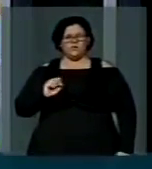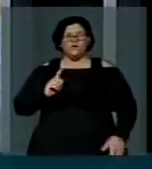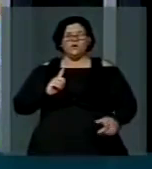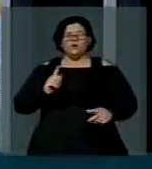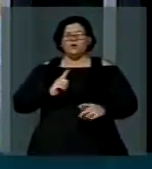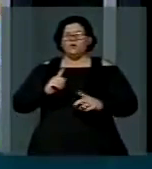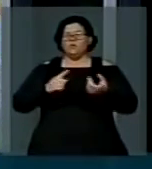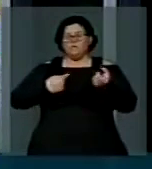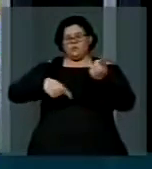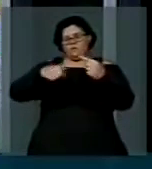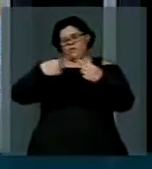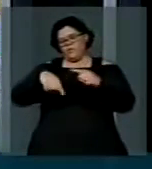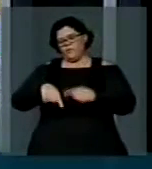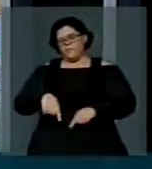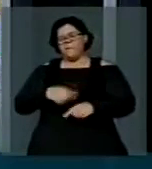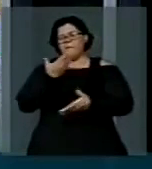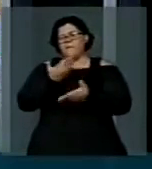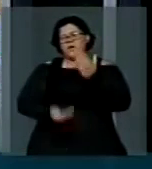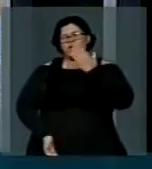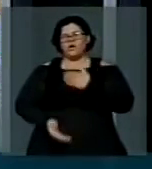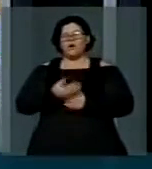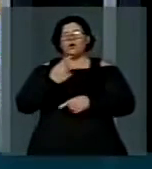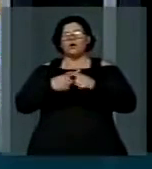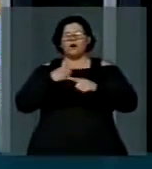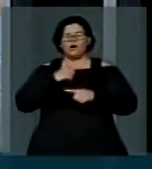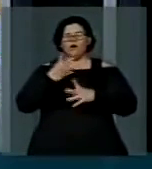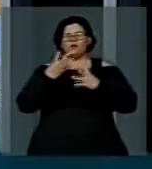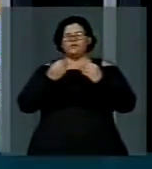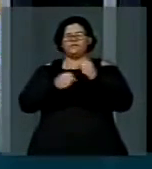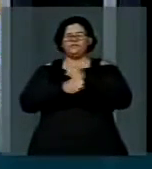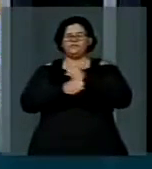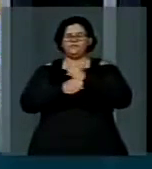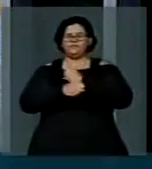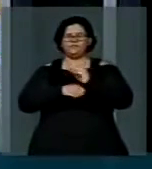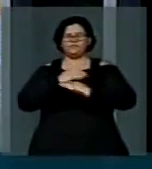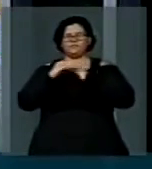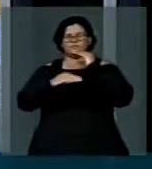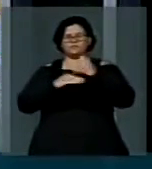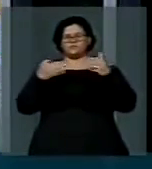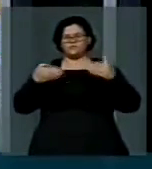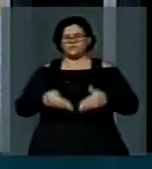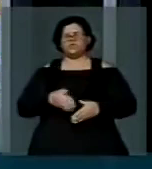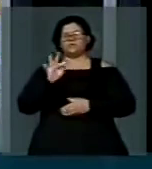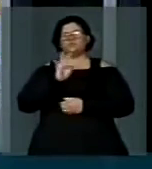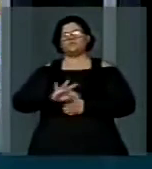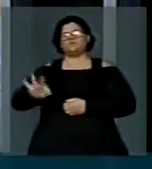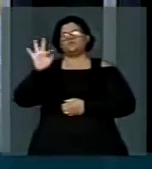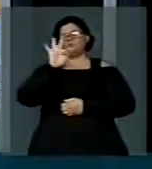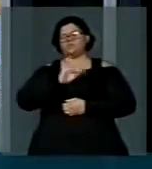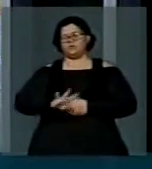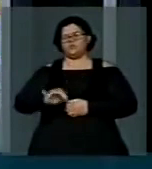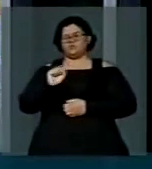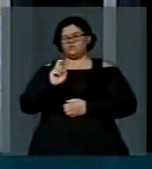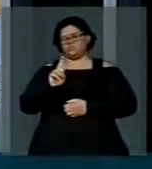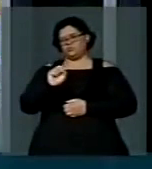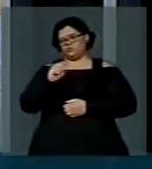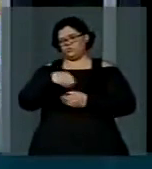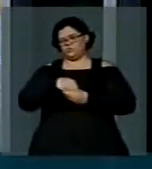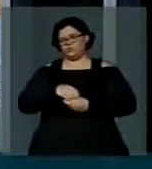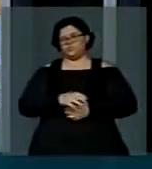uma involução, depois de muitos anos de crescimento, da participação federal no sistema único de saúde.